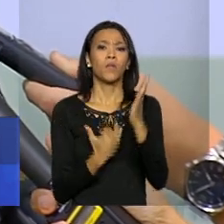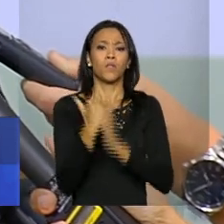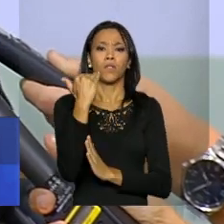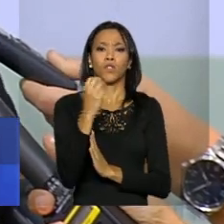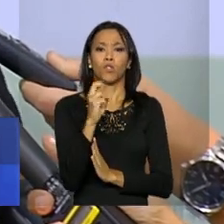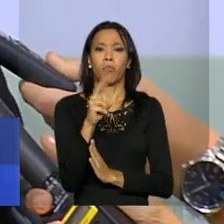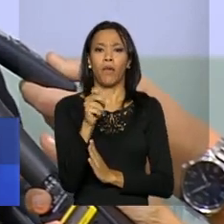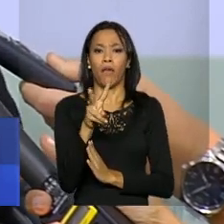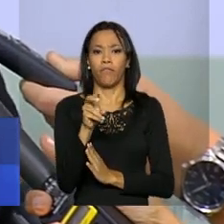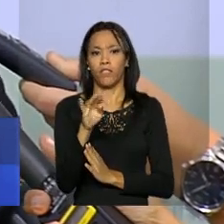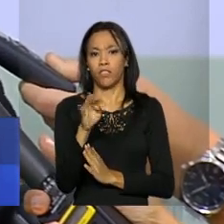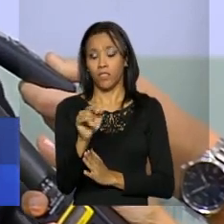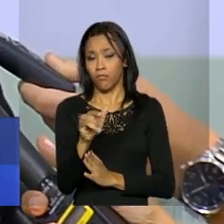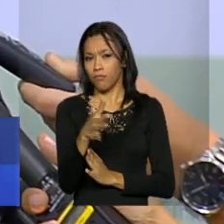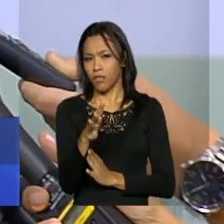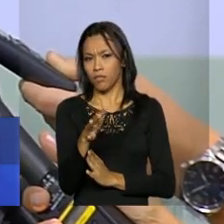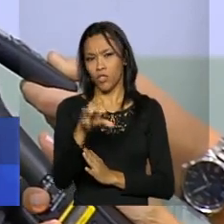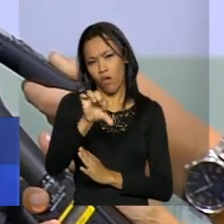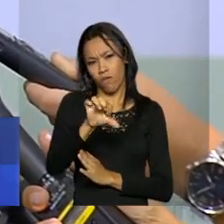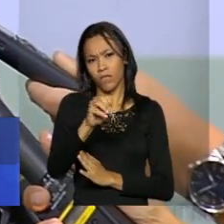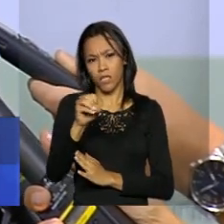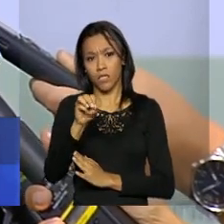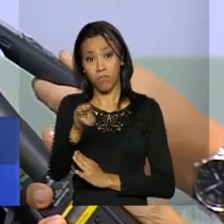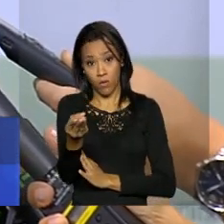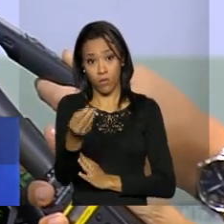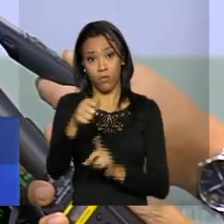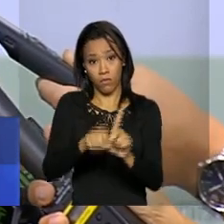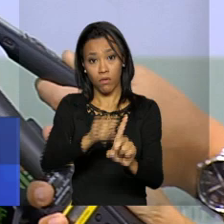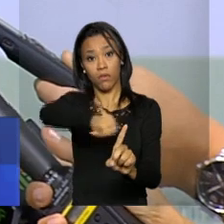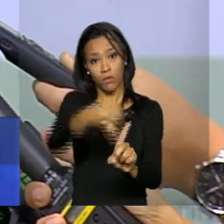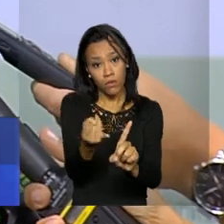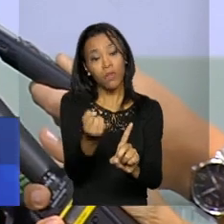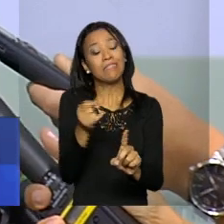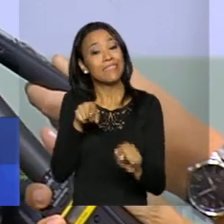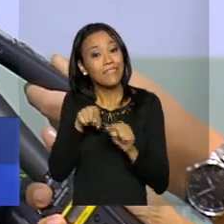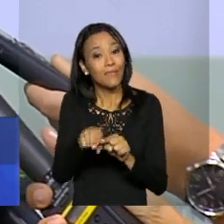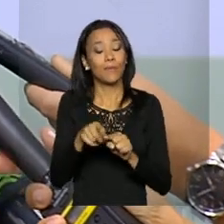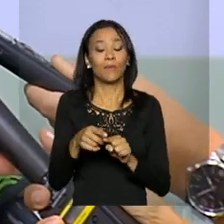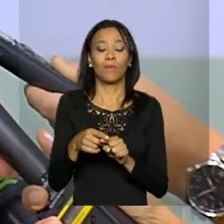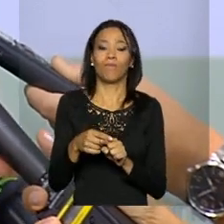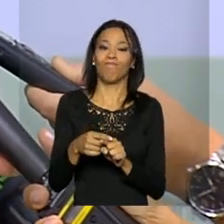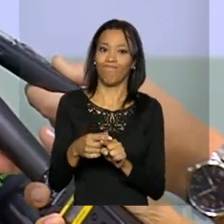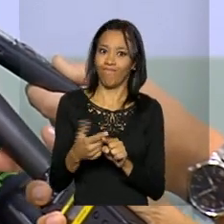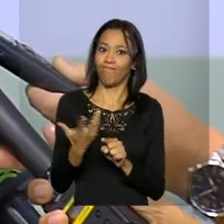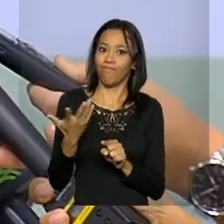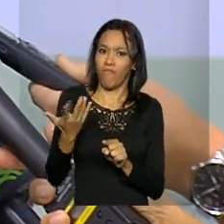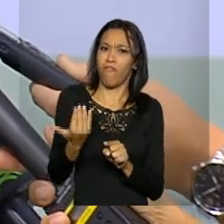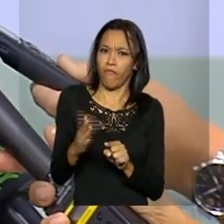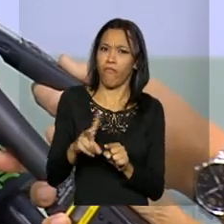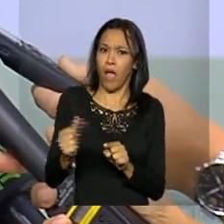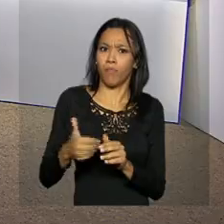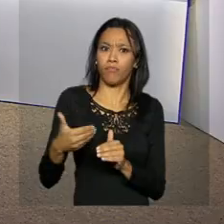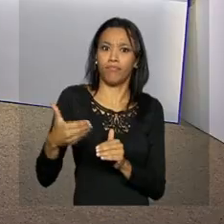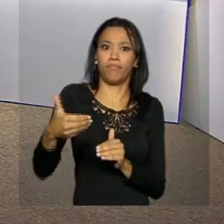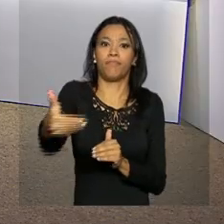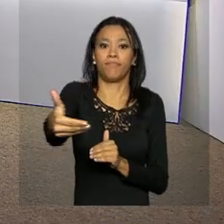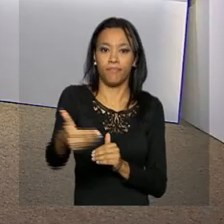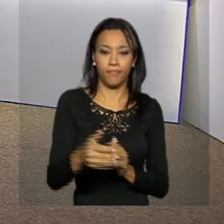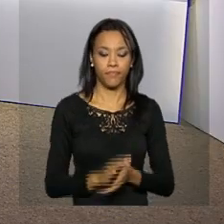cerca de 900 milhões em janeiro e isso deve se ampliar ao longo dos meses.